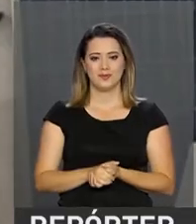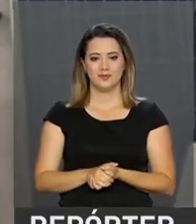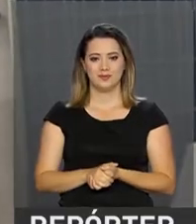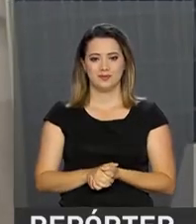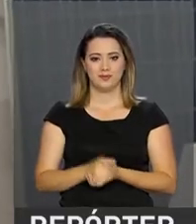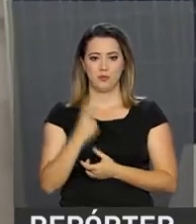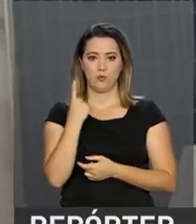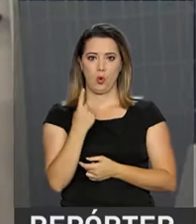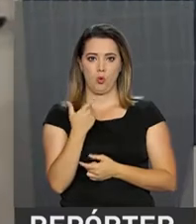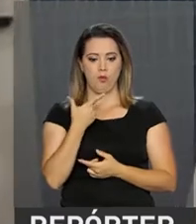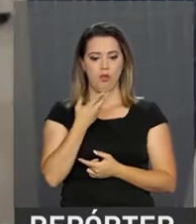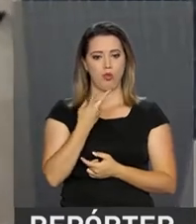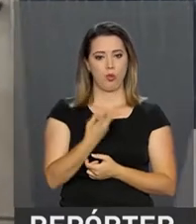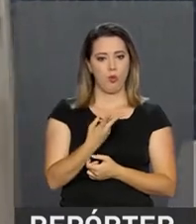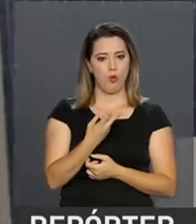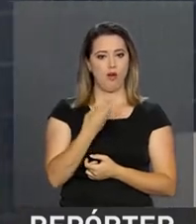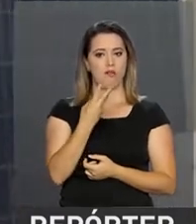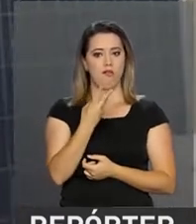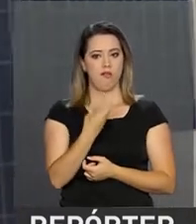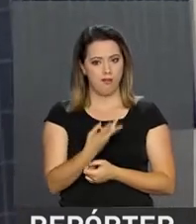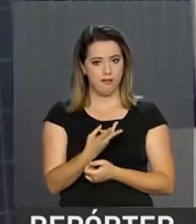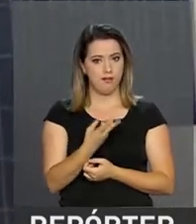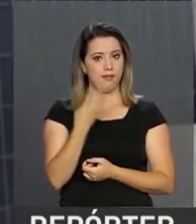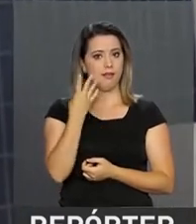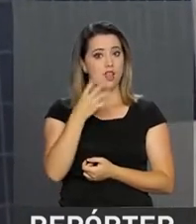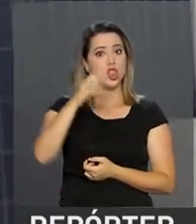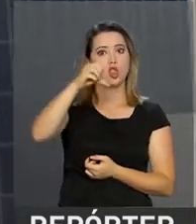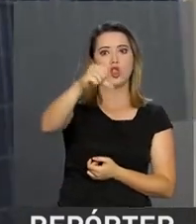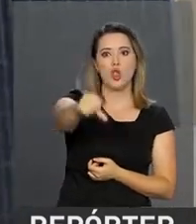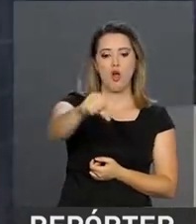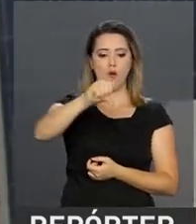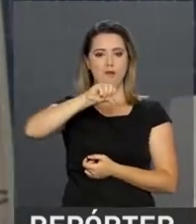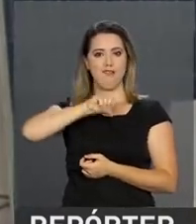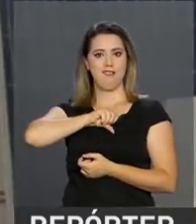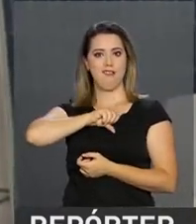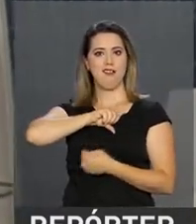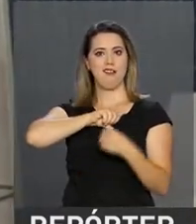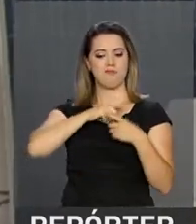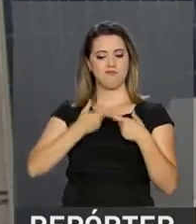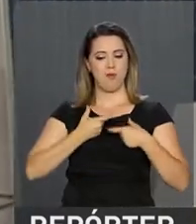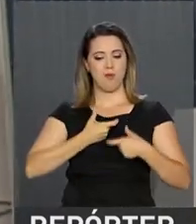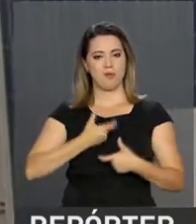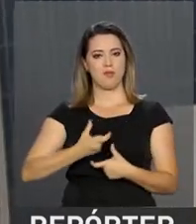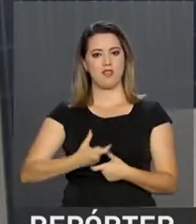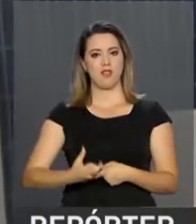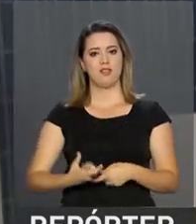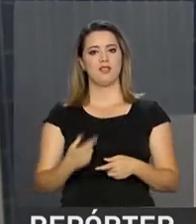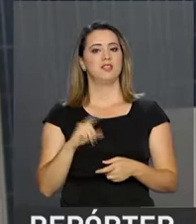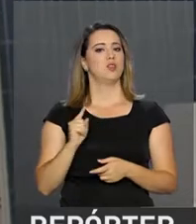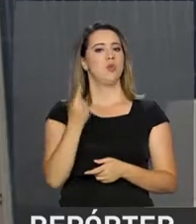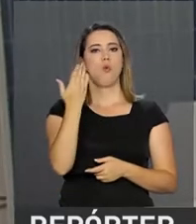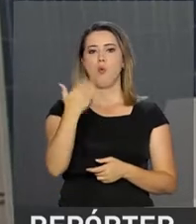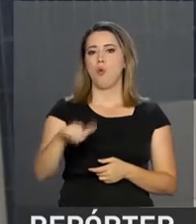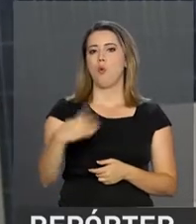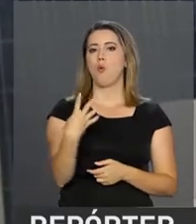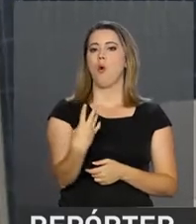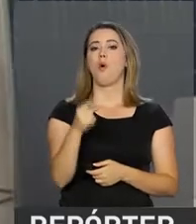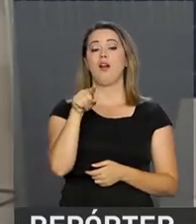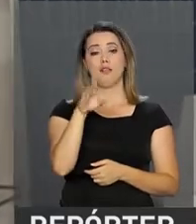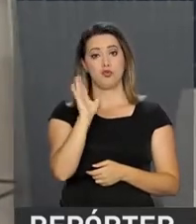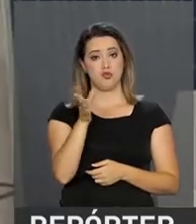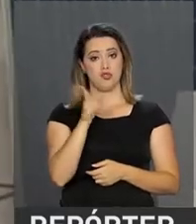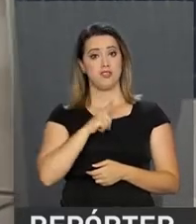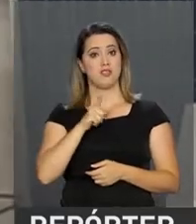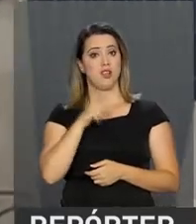Uma, duas, três, nove medalhas no pescoço. E tudo isso não chega nem a um quarto do que Miriam Harumi